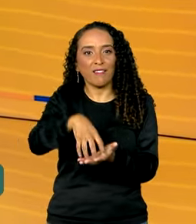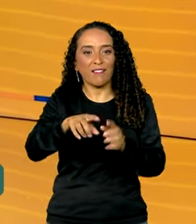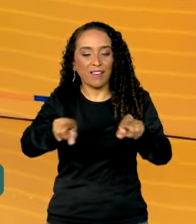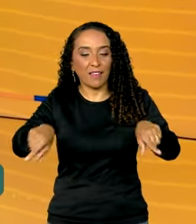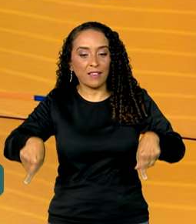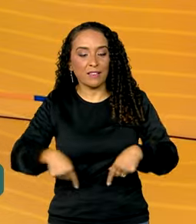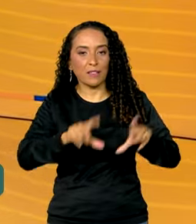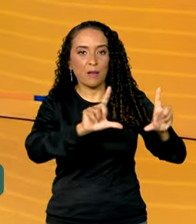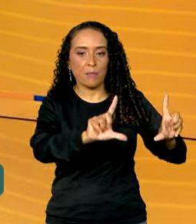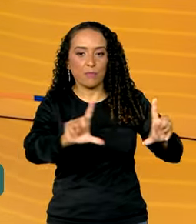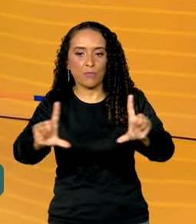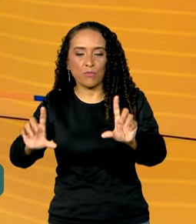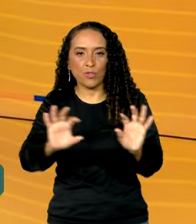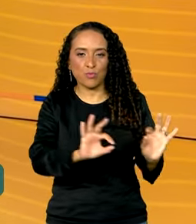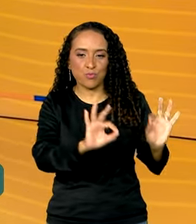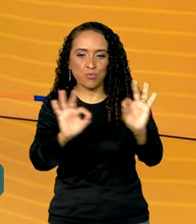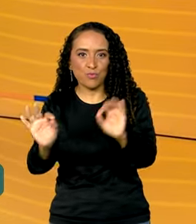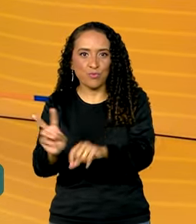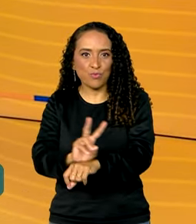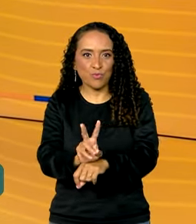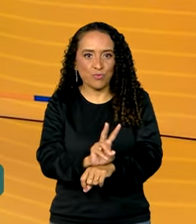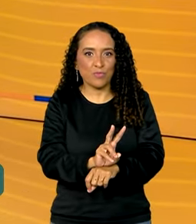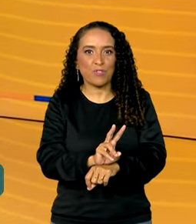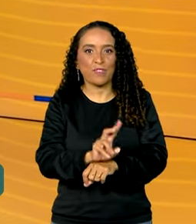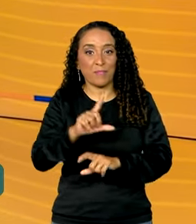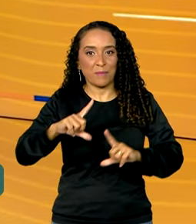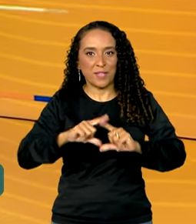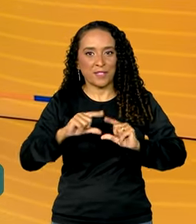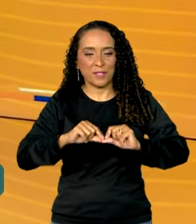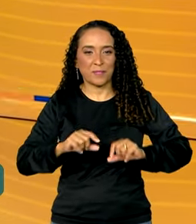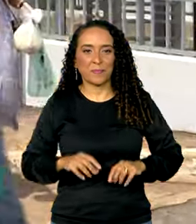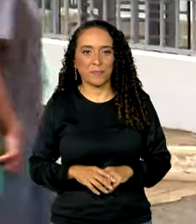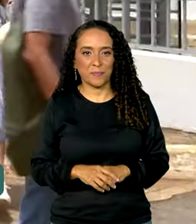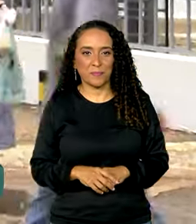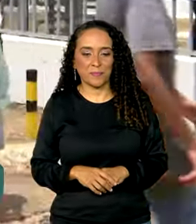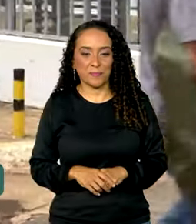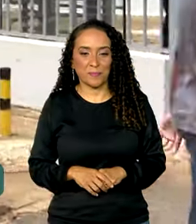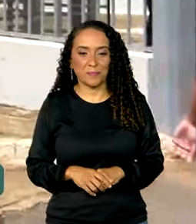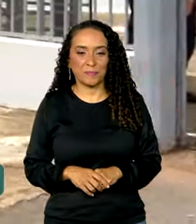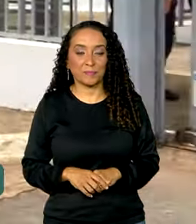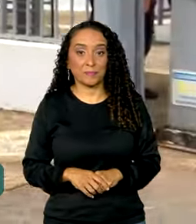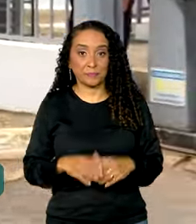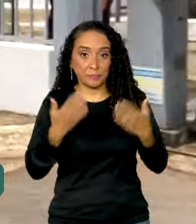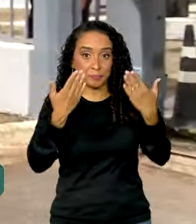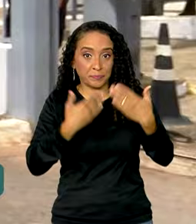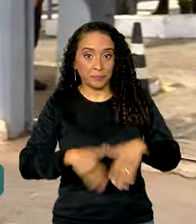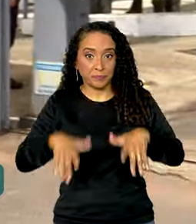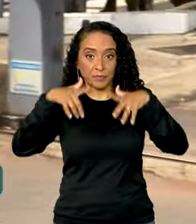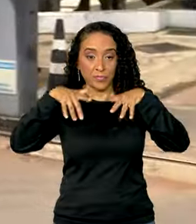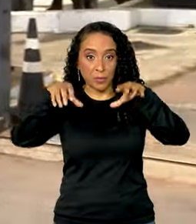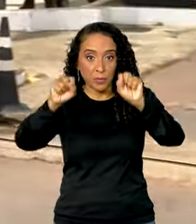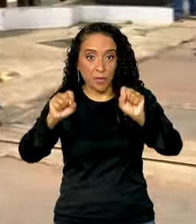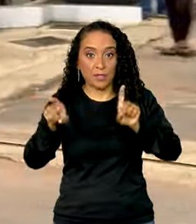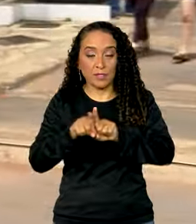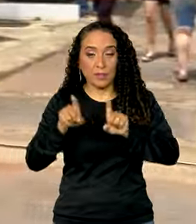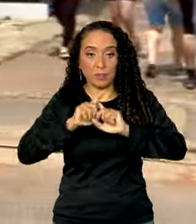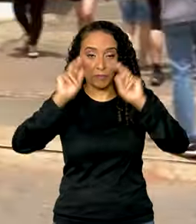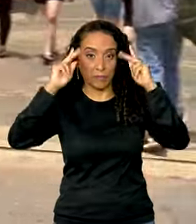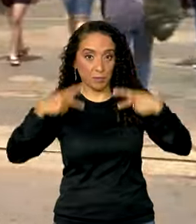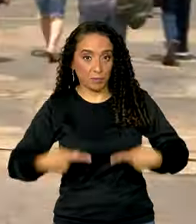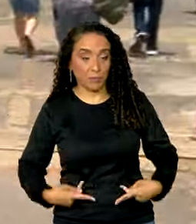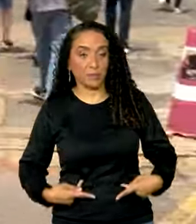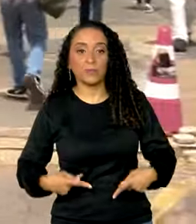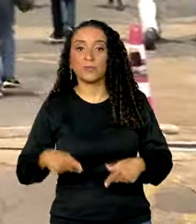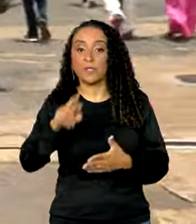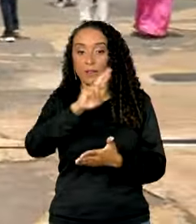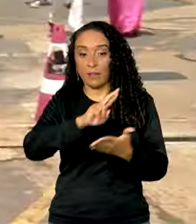instalações da sala de monitoramento do Enem em Brasília. As provas de linguagem e ciências humanas